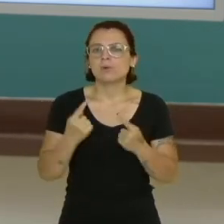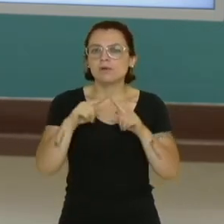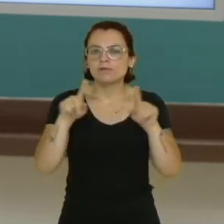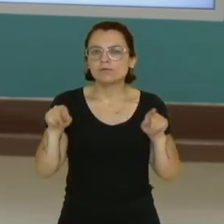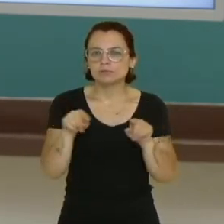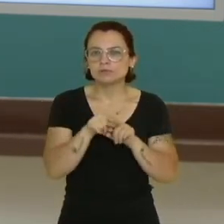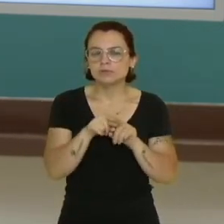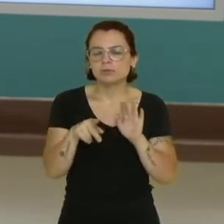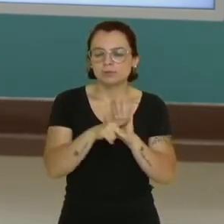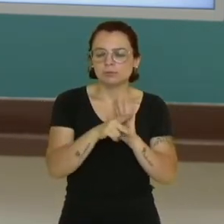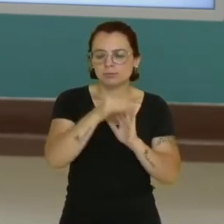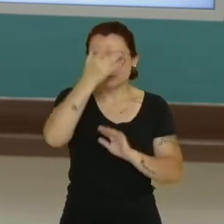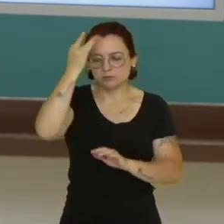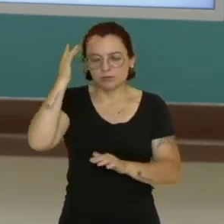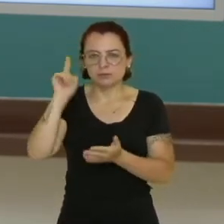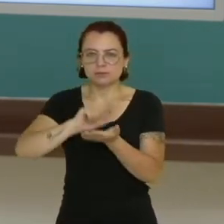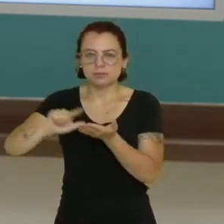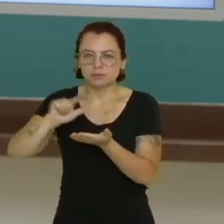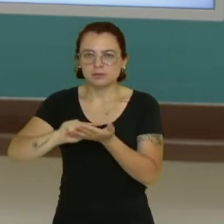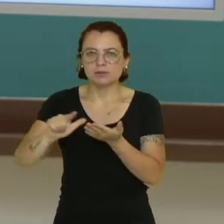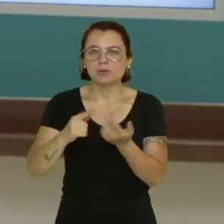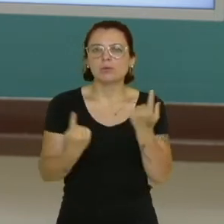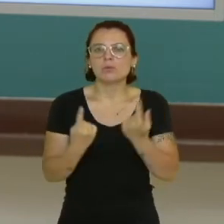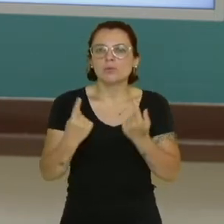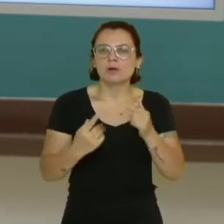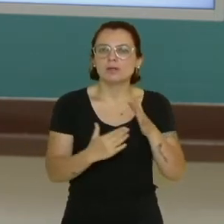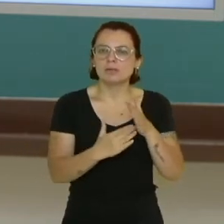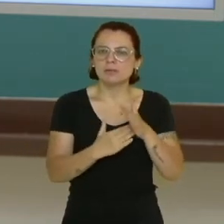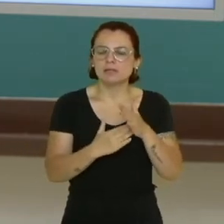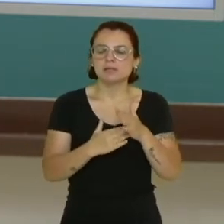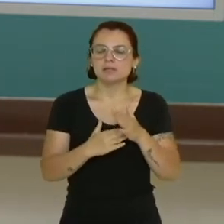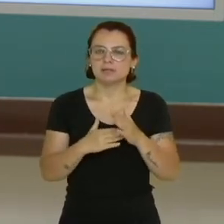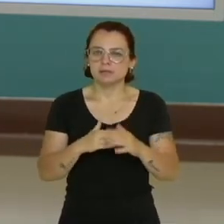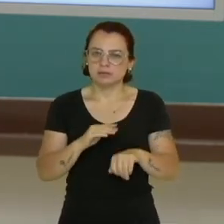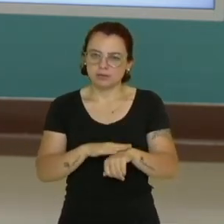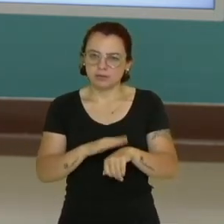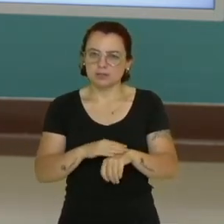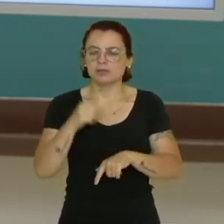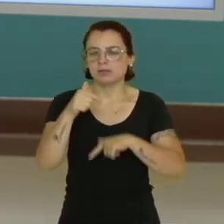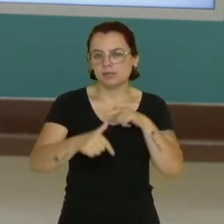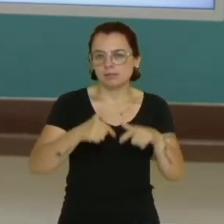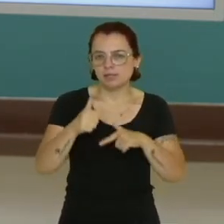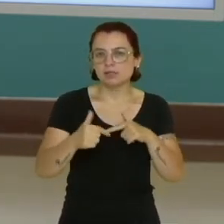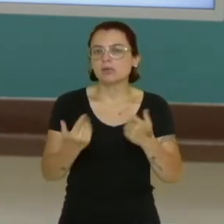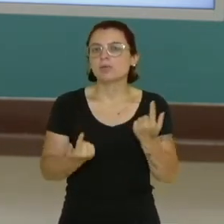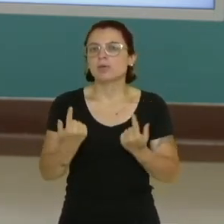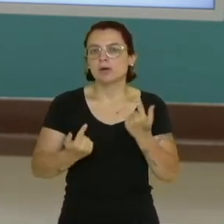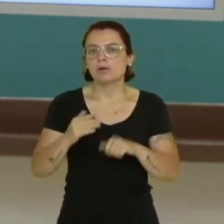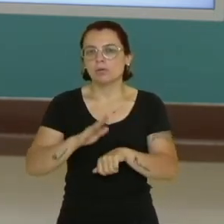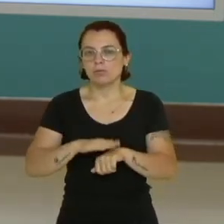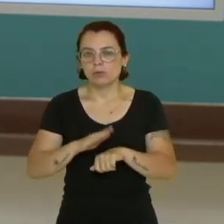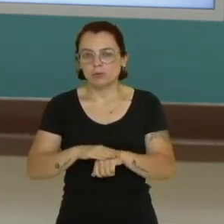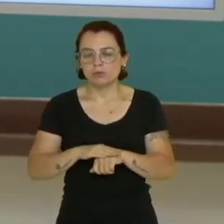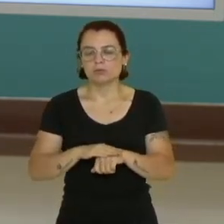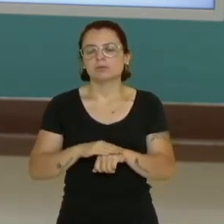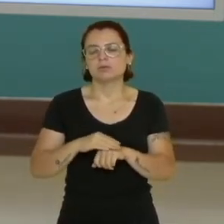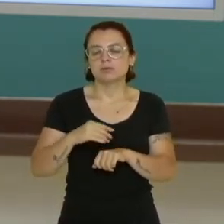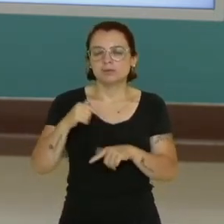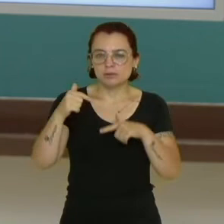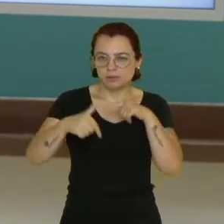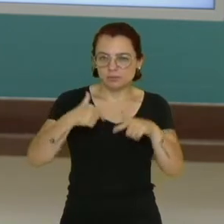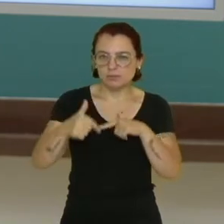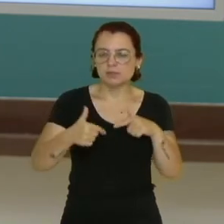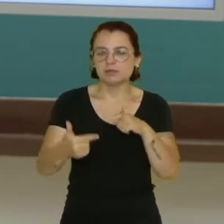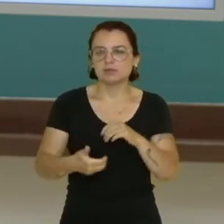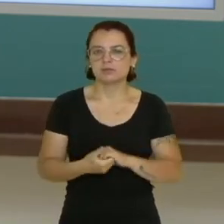de limpeza e manutenção? Qual é o limite do trabalho deles? O horário de serviço. Também regula sanções aí no